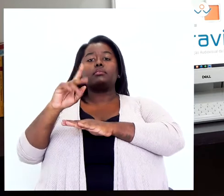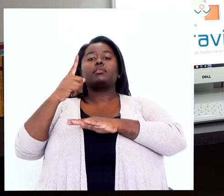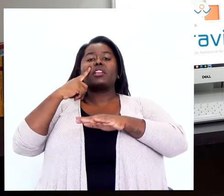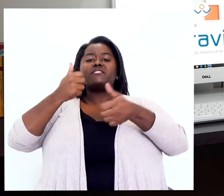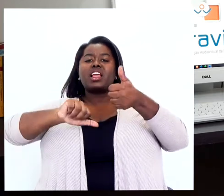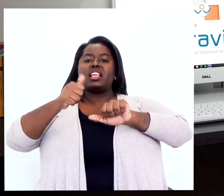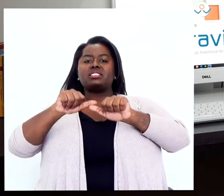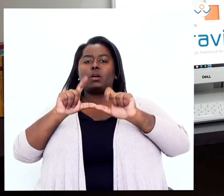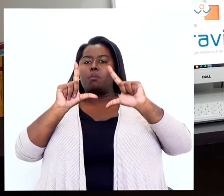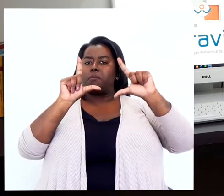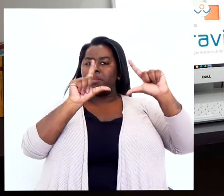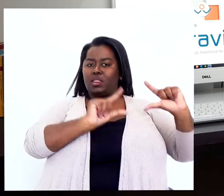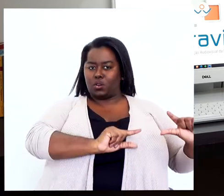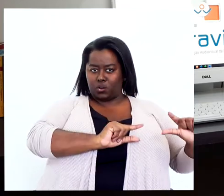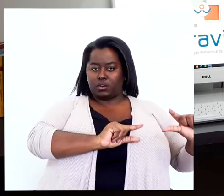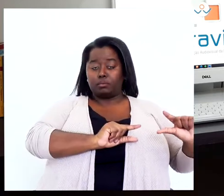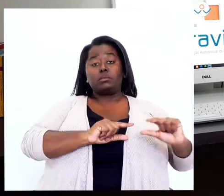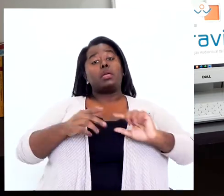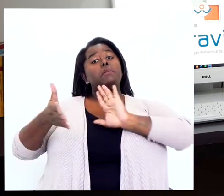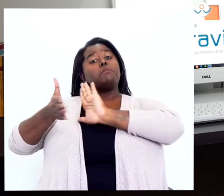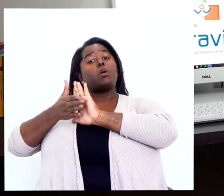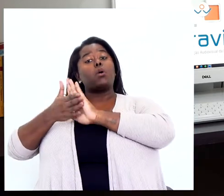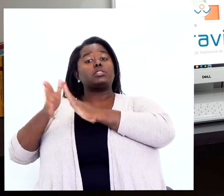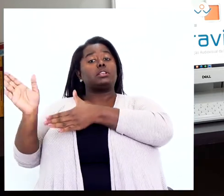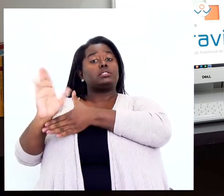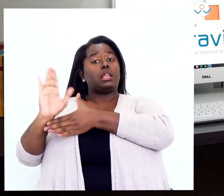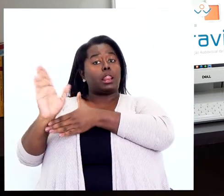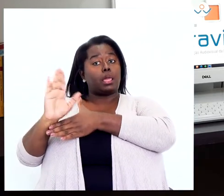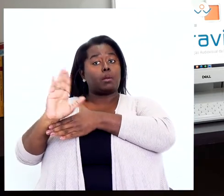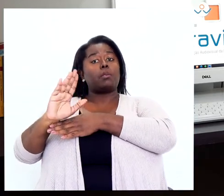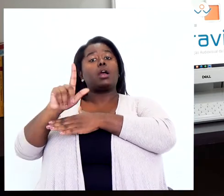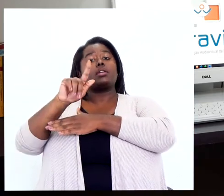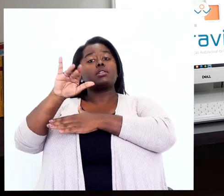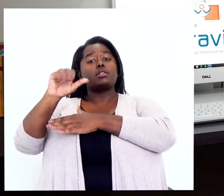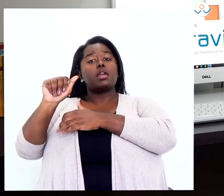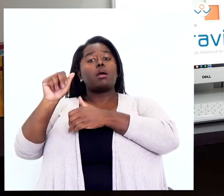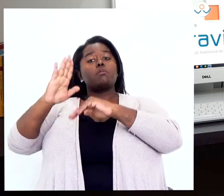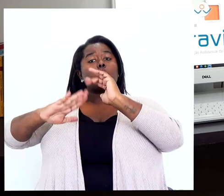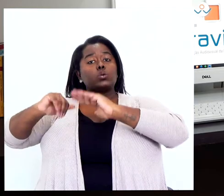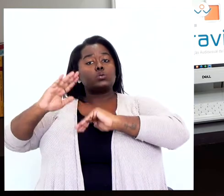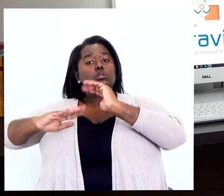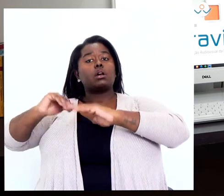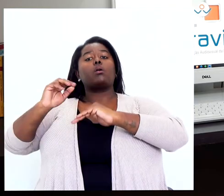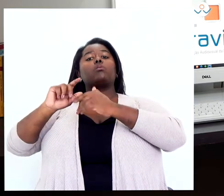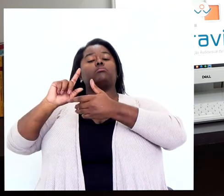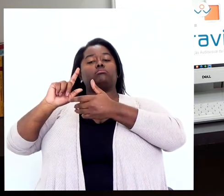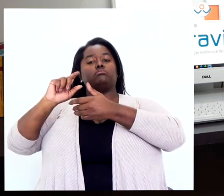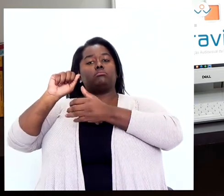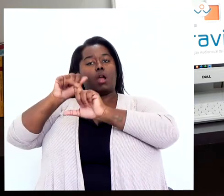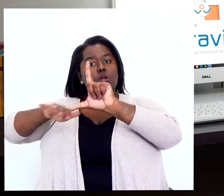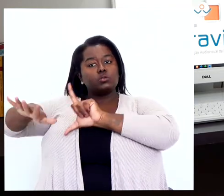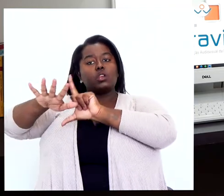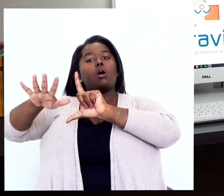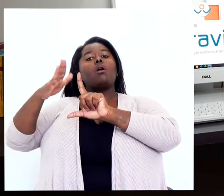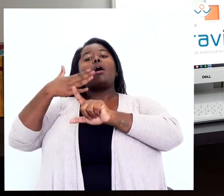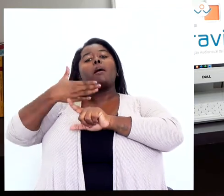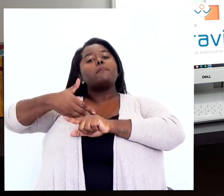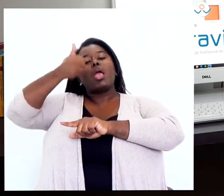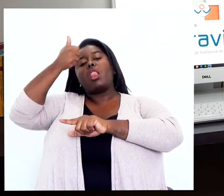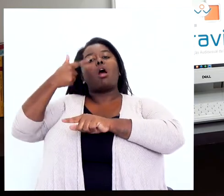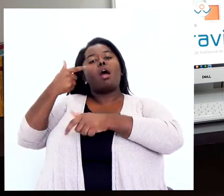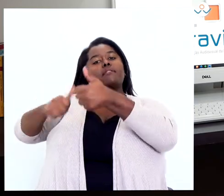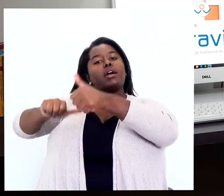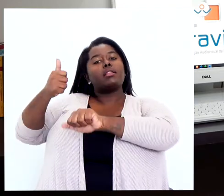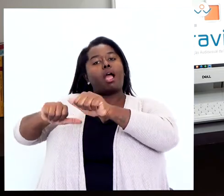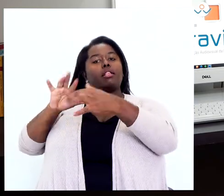mais baixa, enquanto a proposta para o cinema, a proposta do guia de produções audiovisuais foi melhor avaliada para